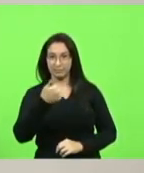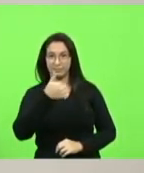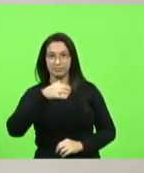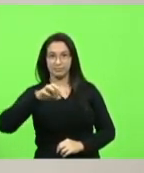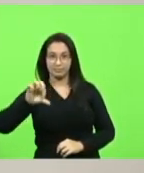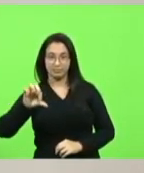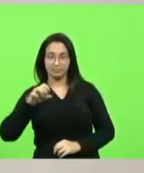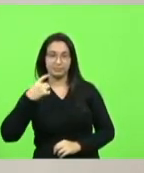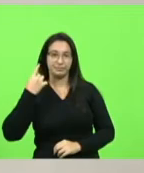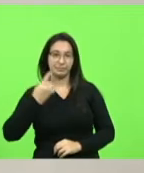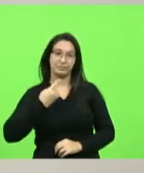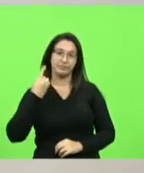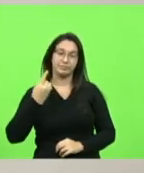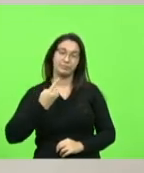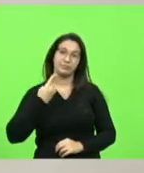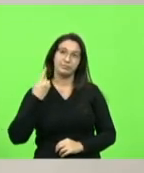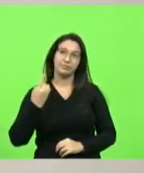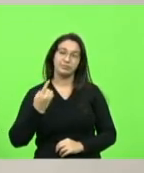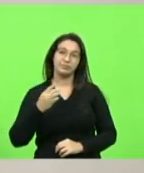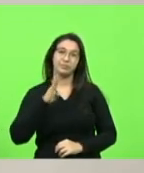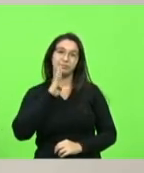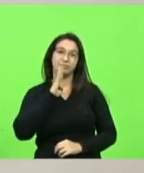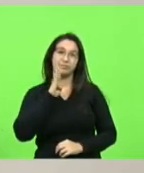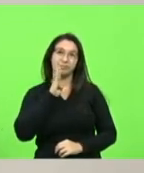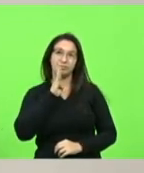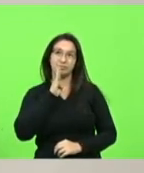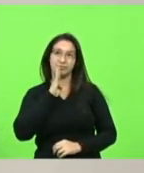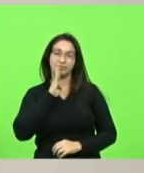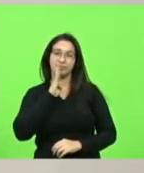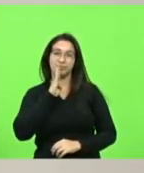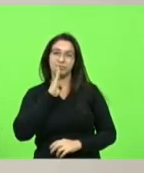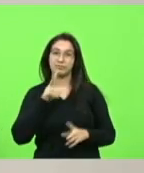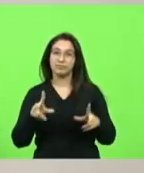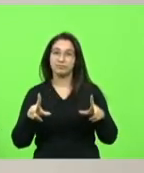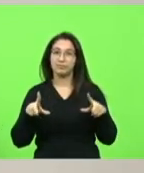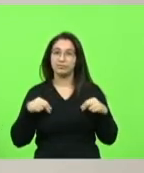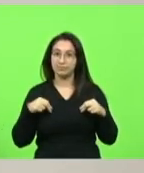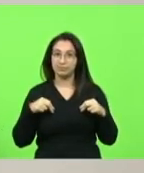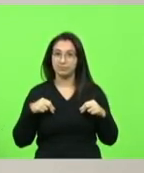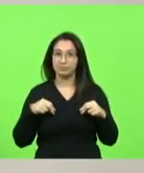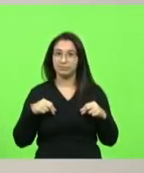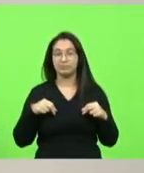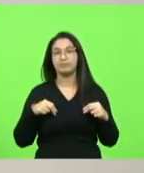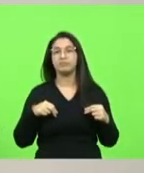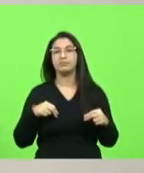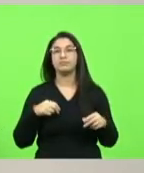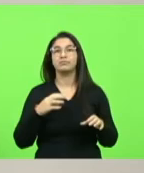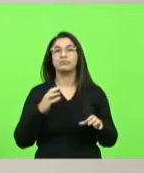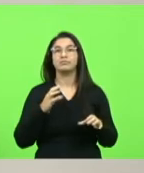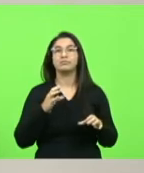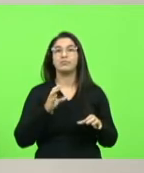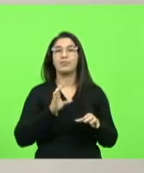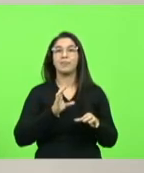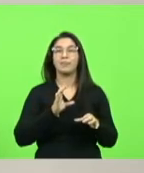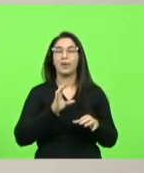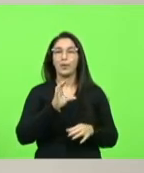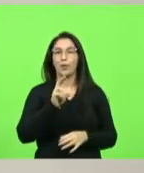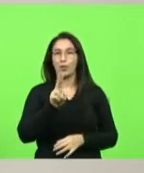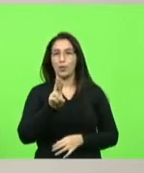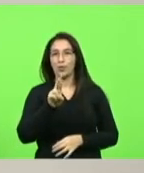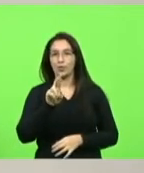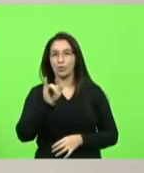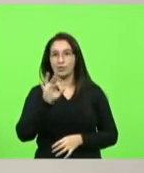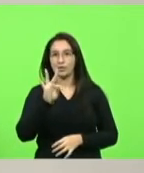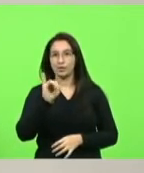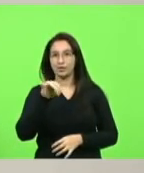deputado nilso berlanda reconhece o município de curitibanos como coração do estado de